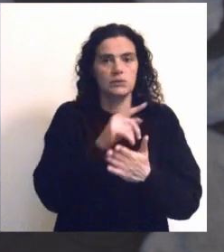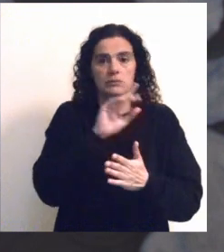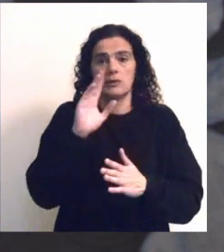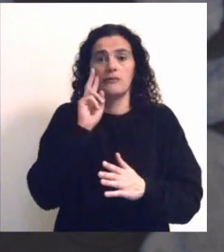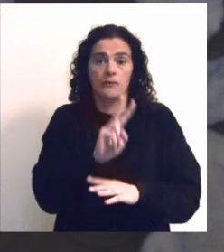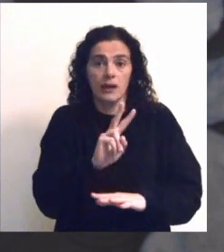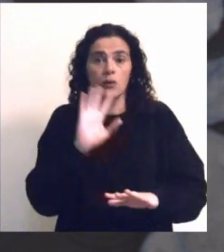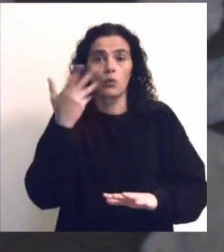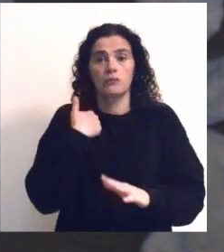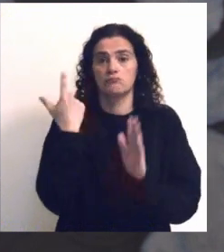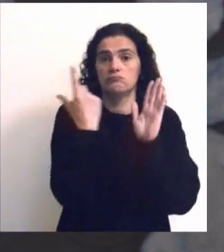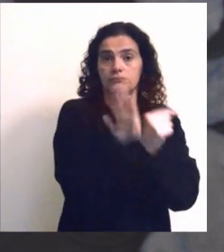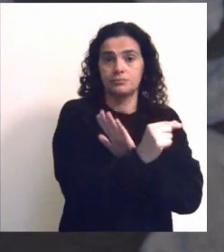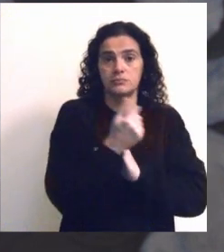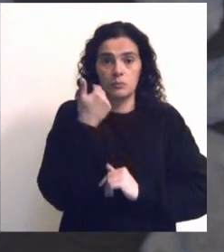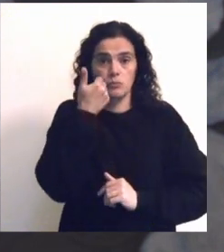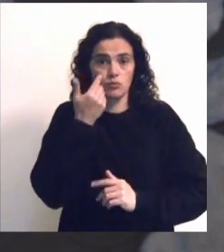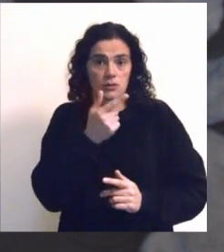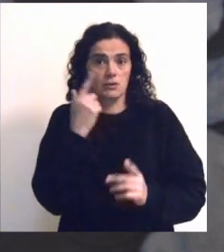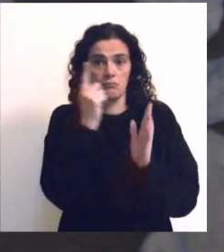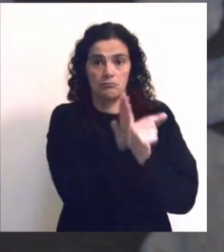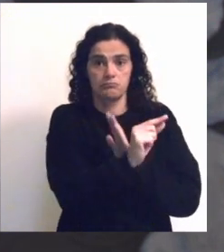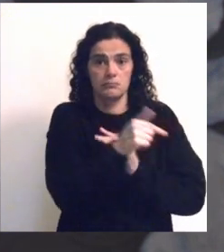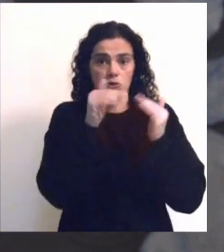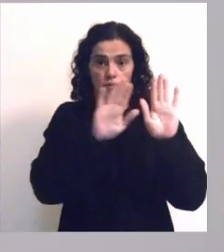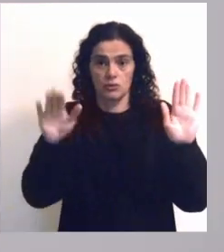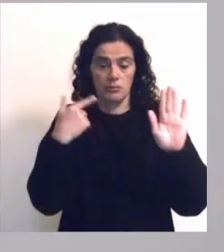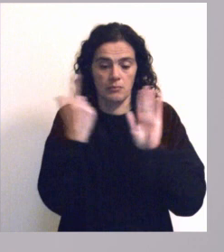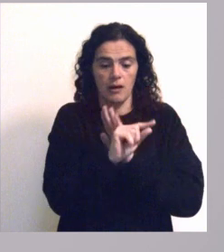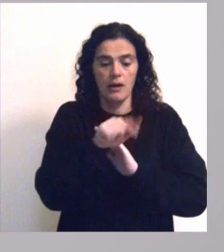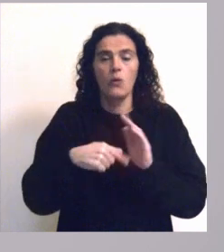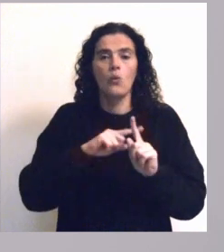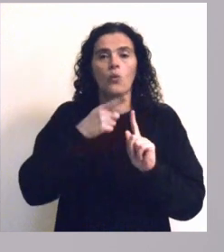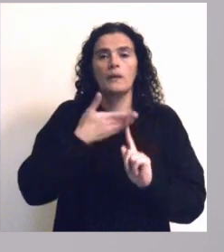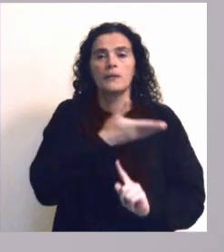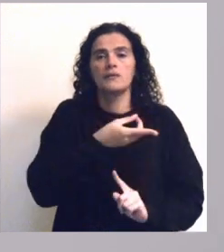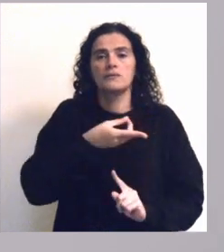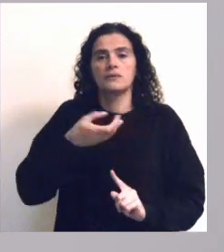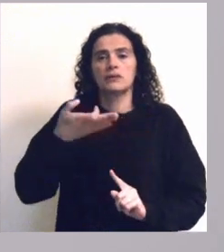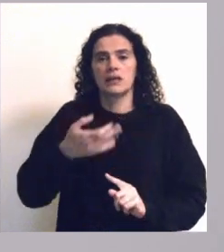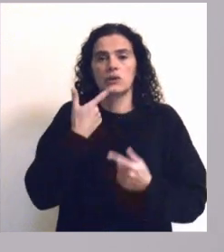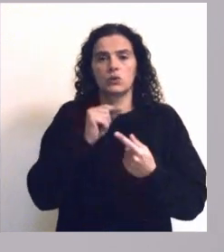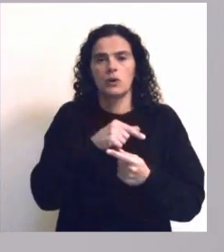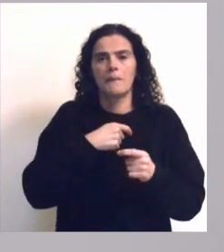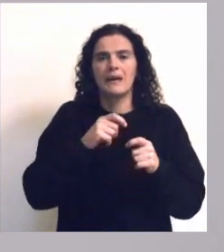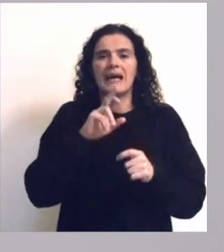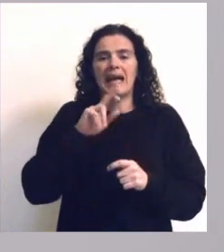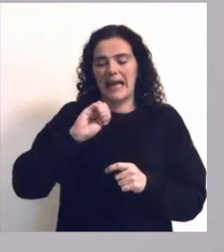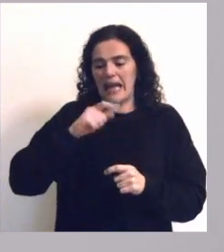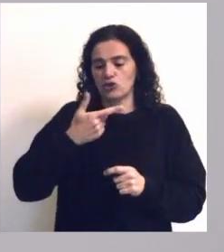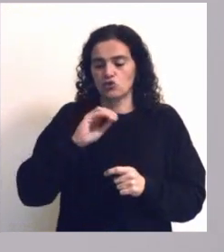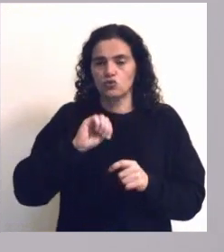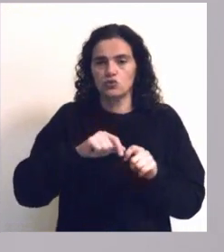a última que verá quando deixar espaço da exposição, é uma obra de 1997, intitulada